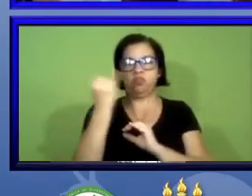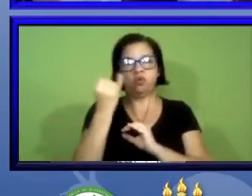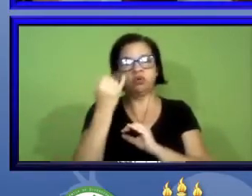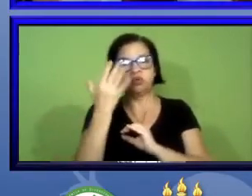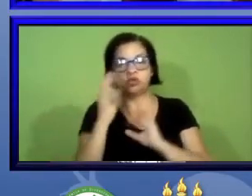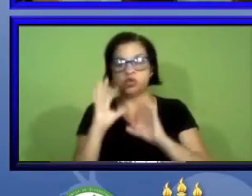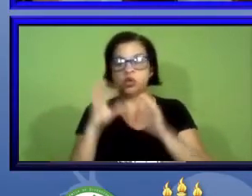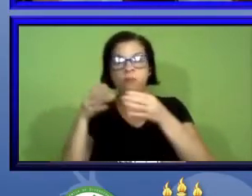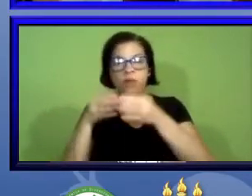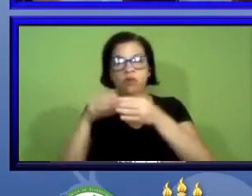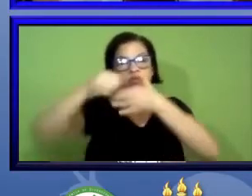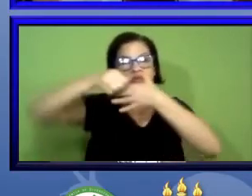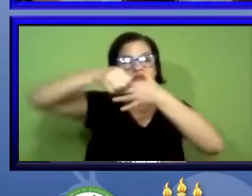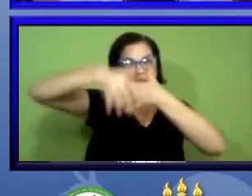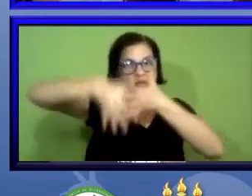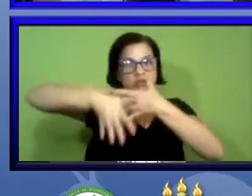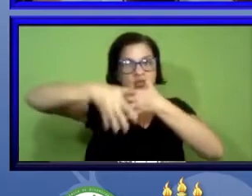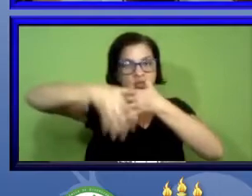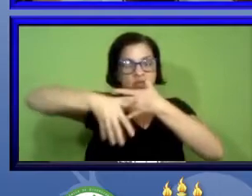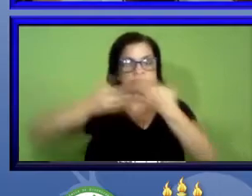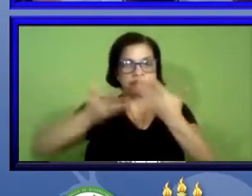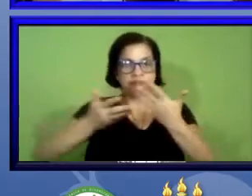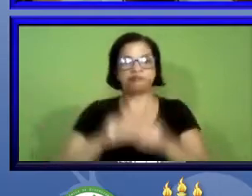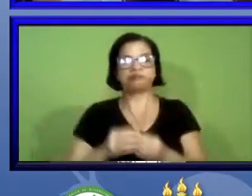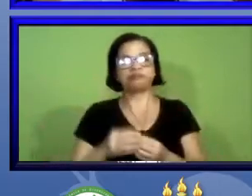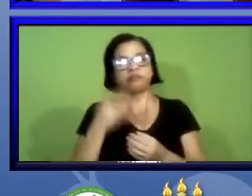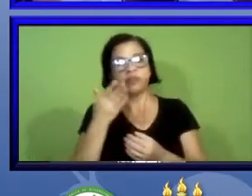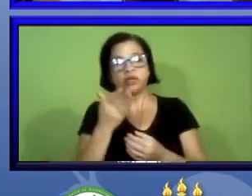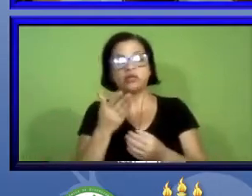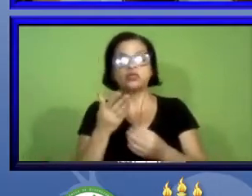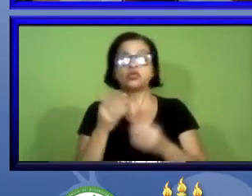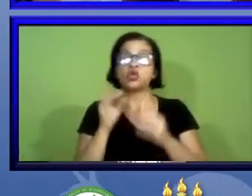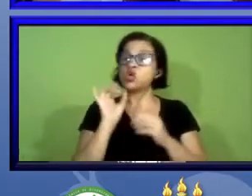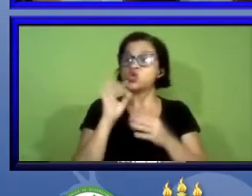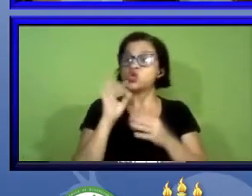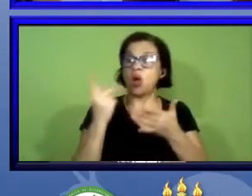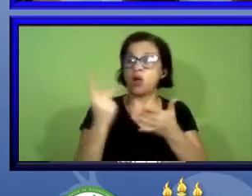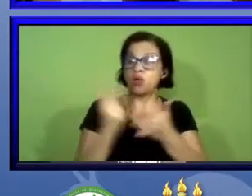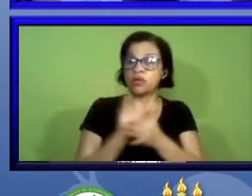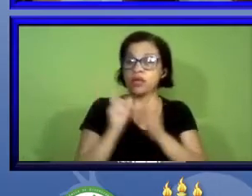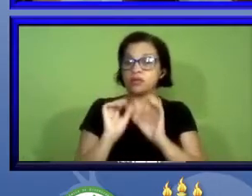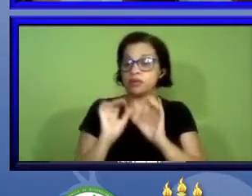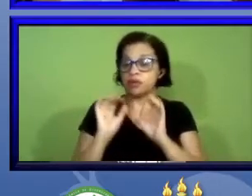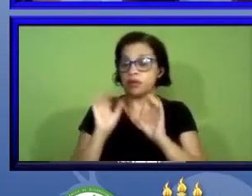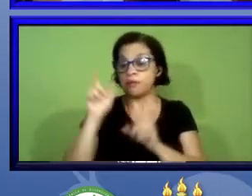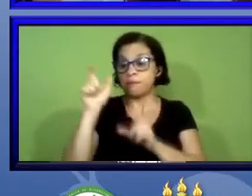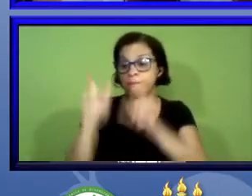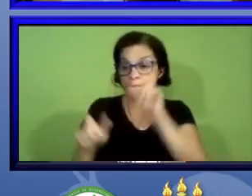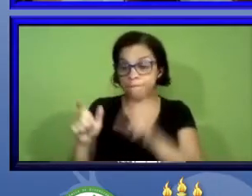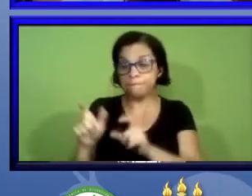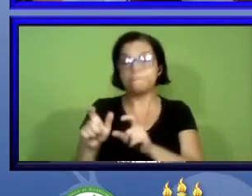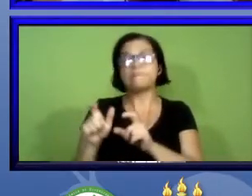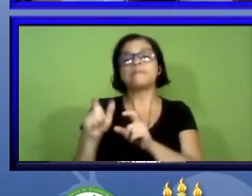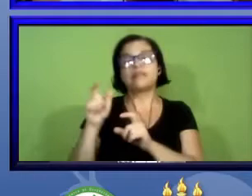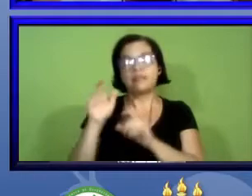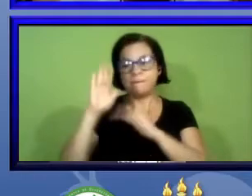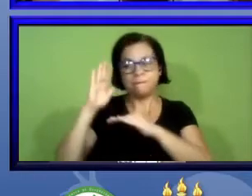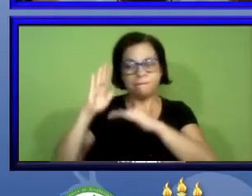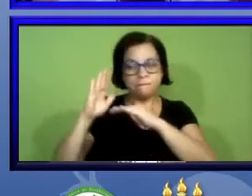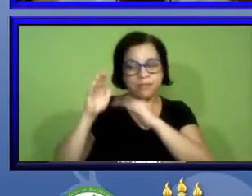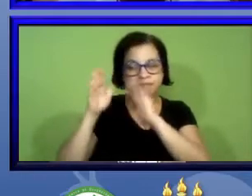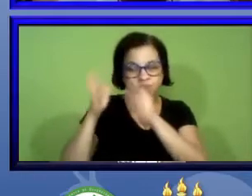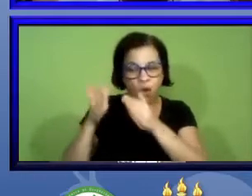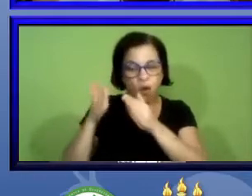o grupo taxonômico então isso geralmente só é feito por especialistas que sabem como